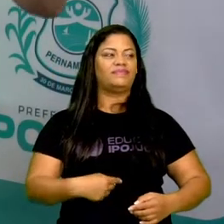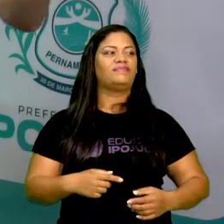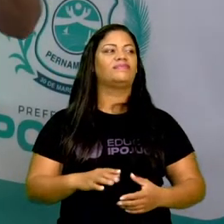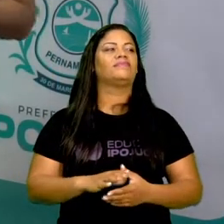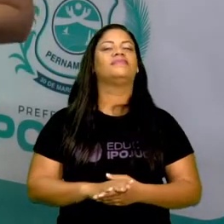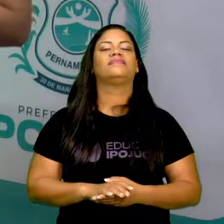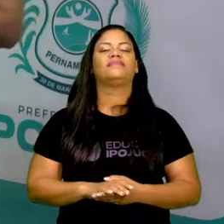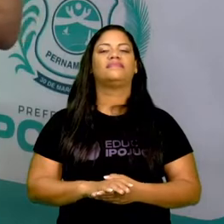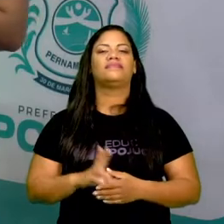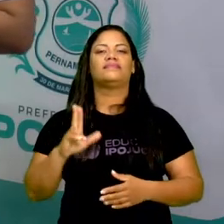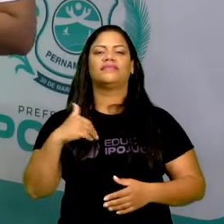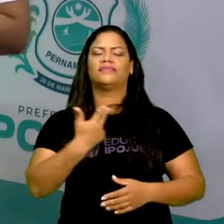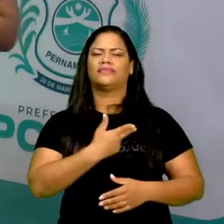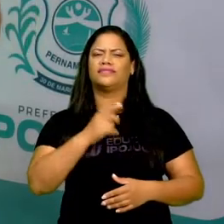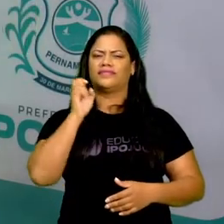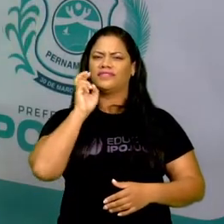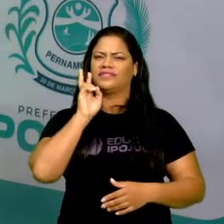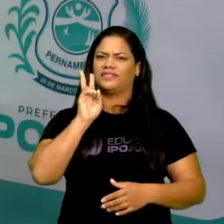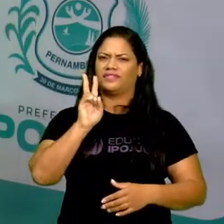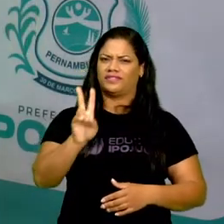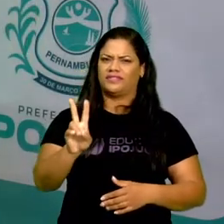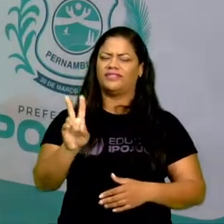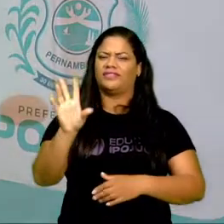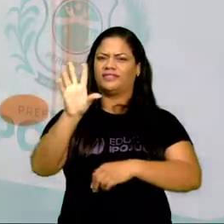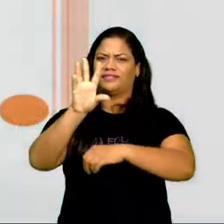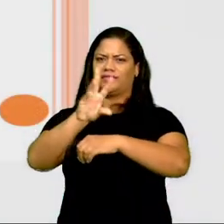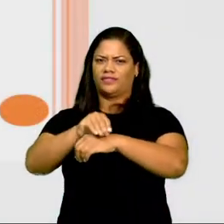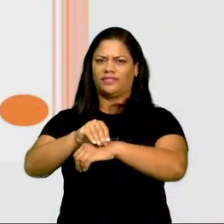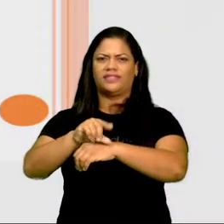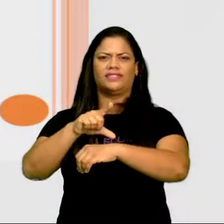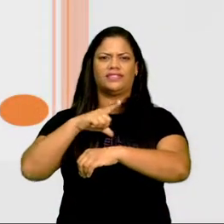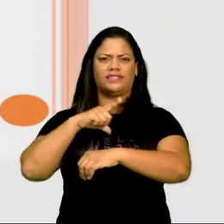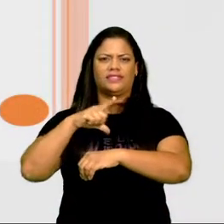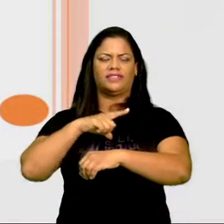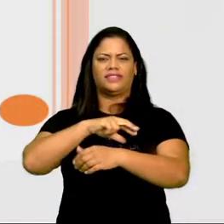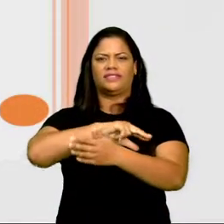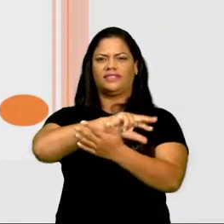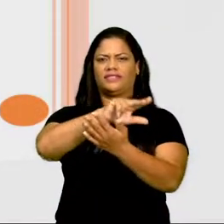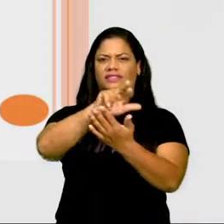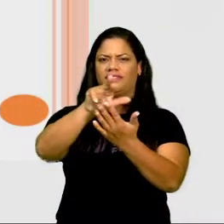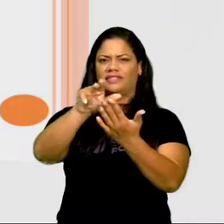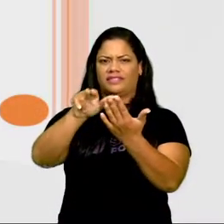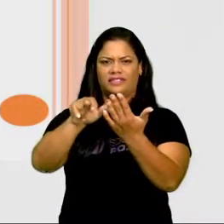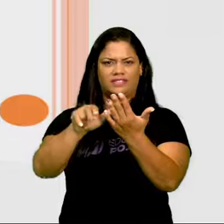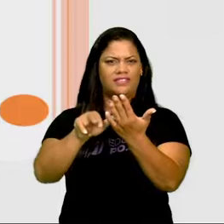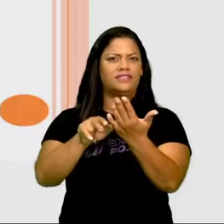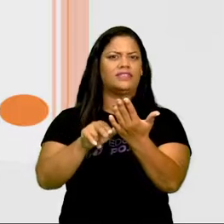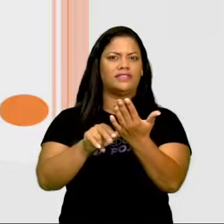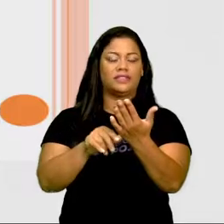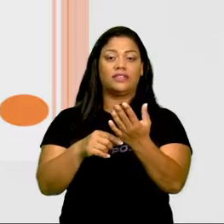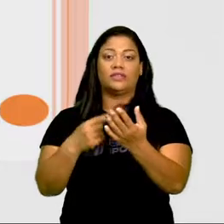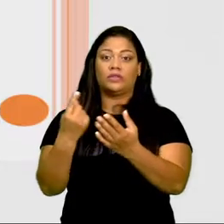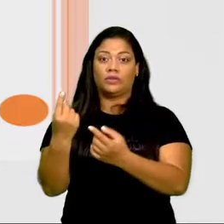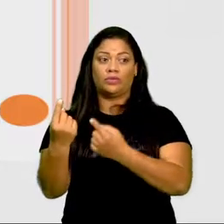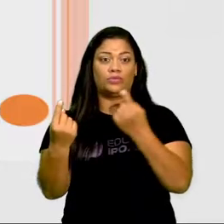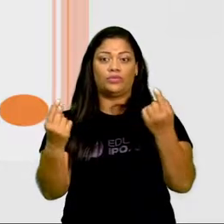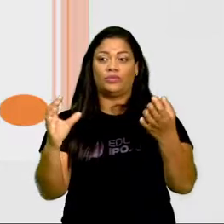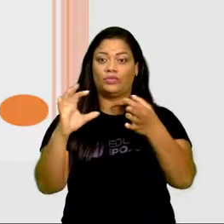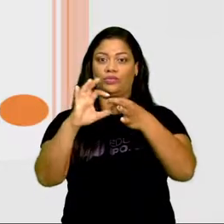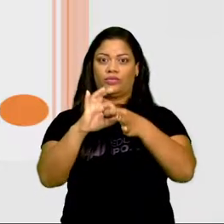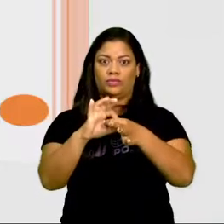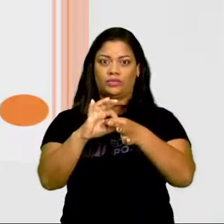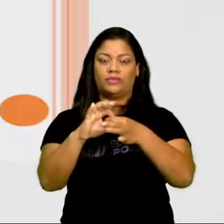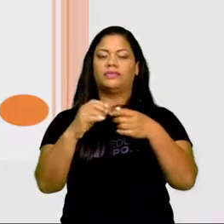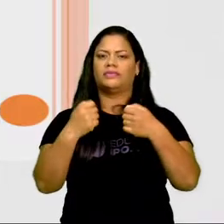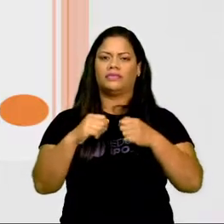sistema digestório, a gente vê nessa fotografia que ele tem vários órgãos que dependem um do outro, como os